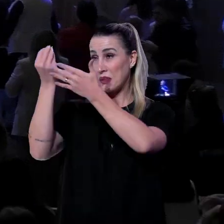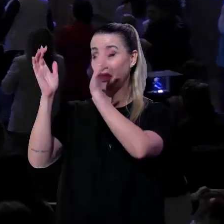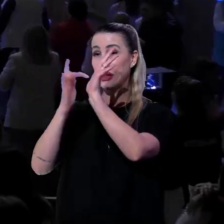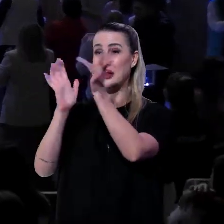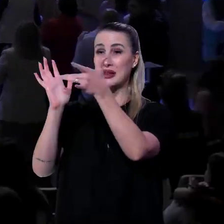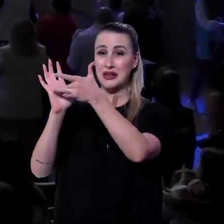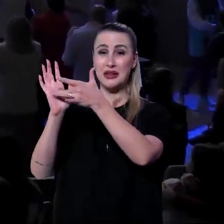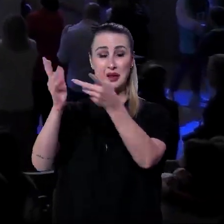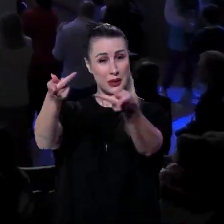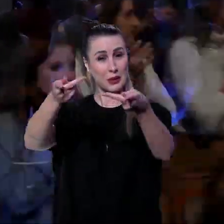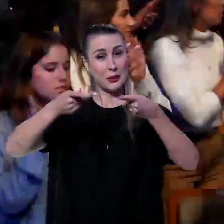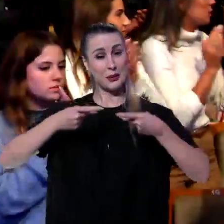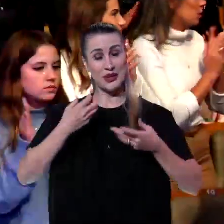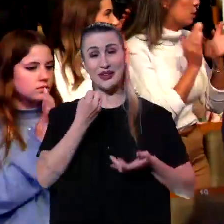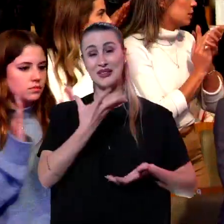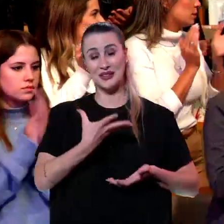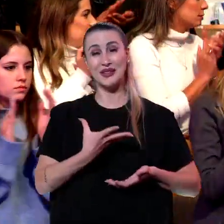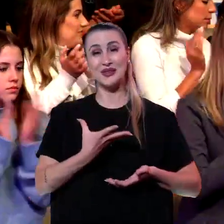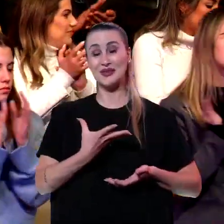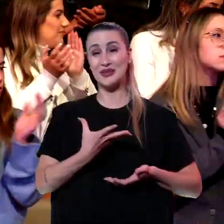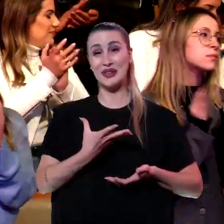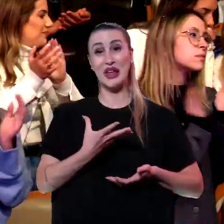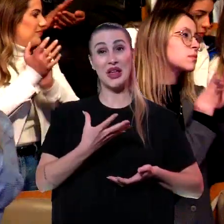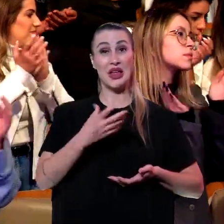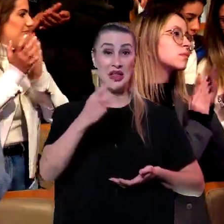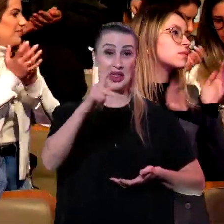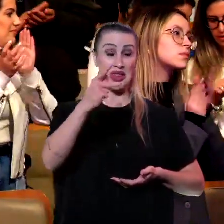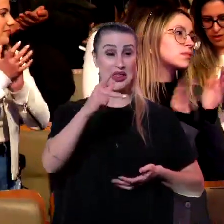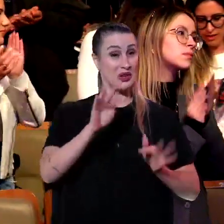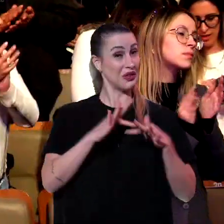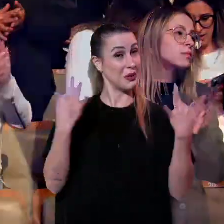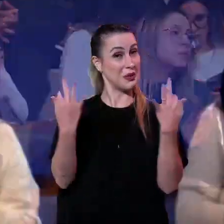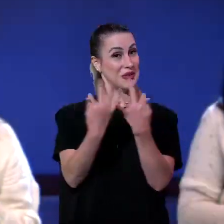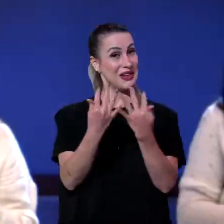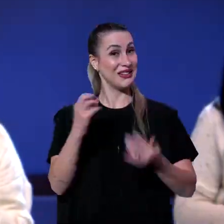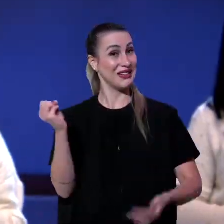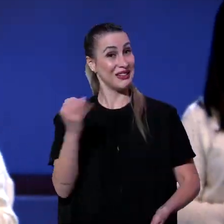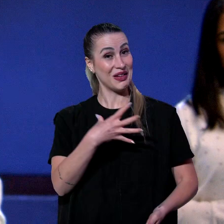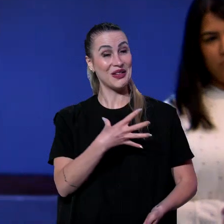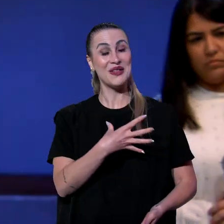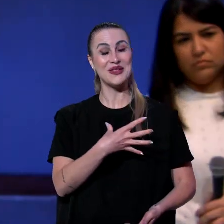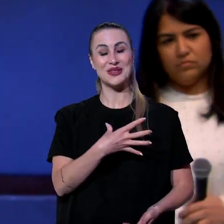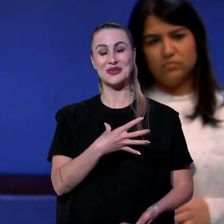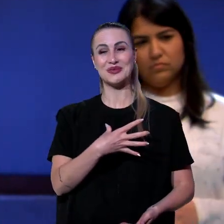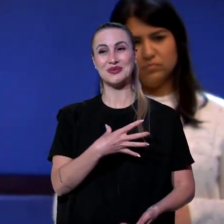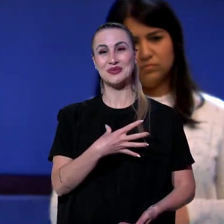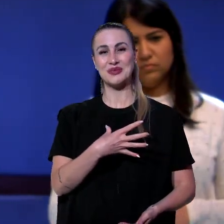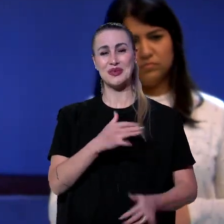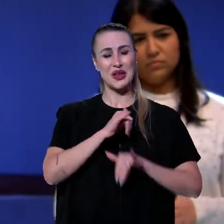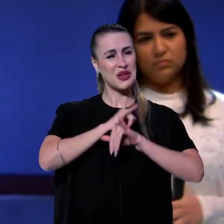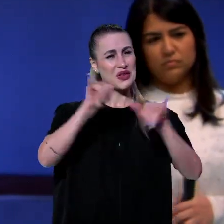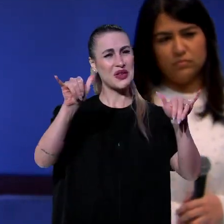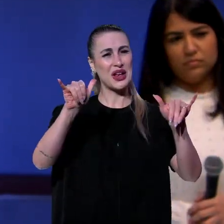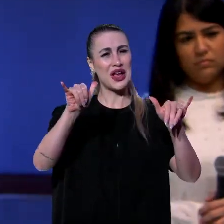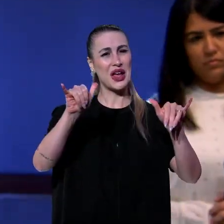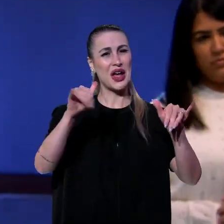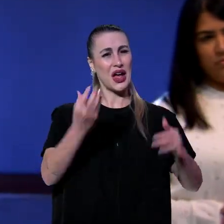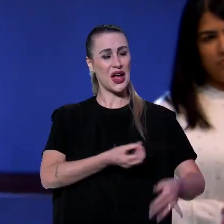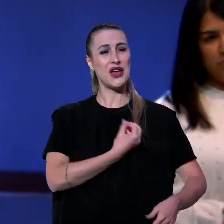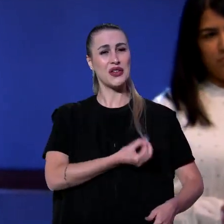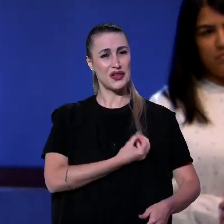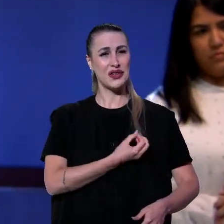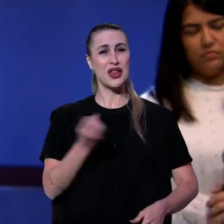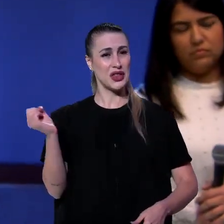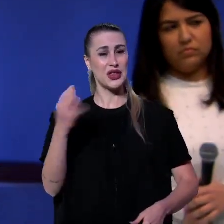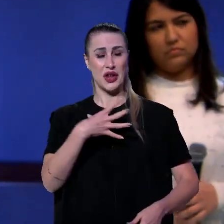A sua nova vida. A sua nova família. Mas deixa eu te falar uma coisa. A vida nova começa agora. Ela tem